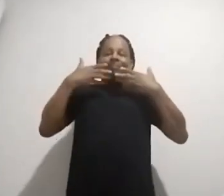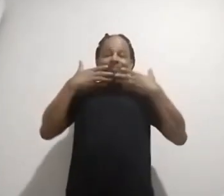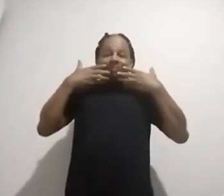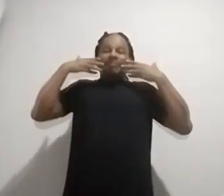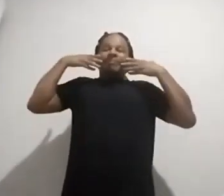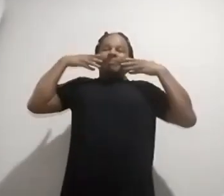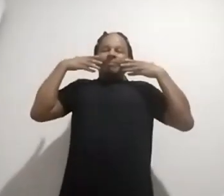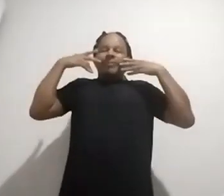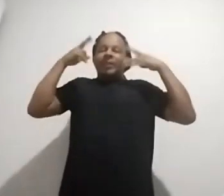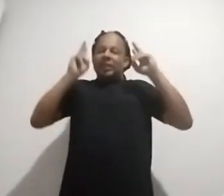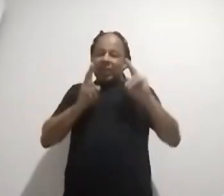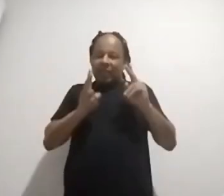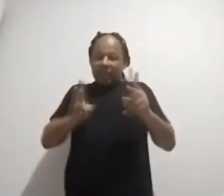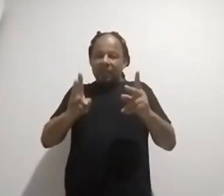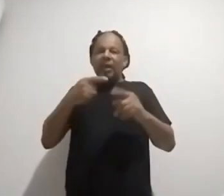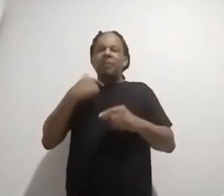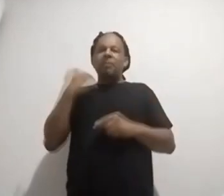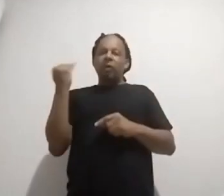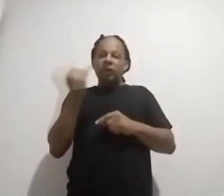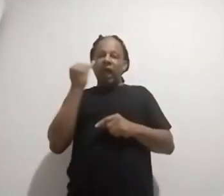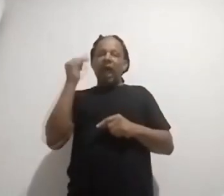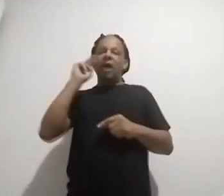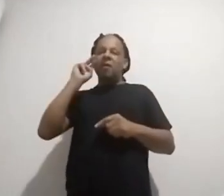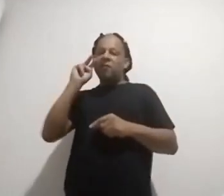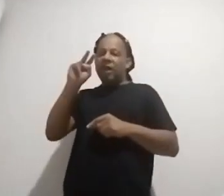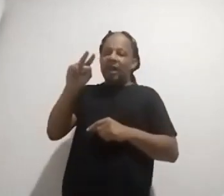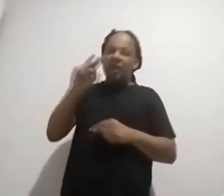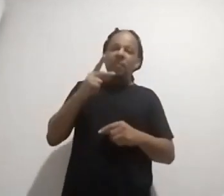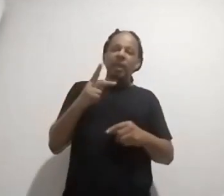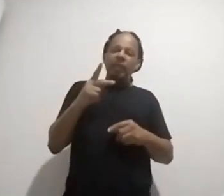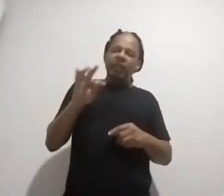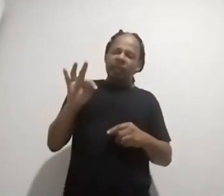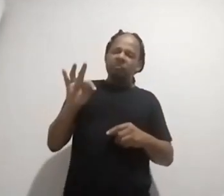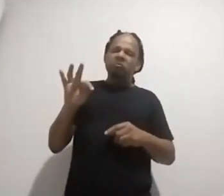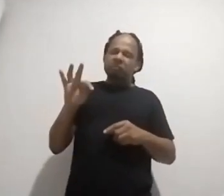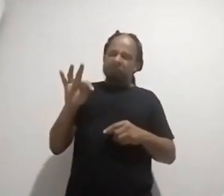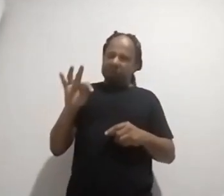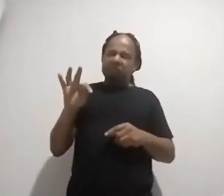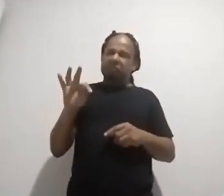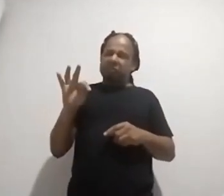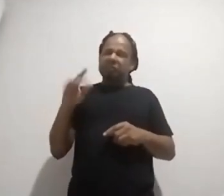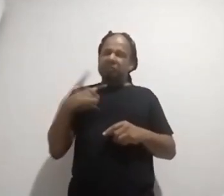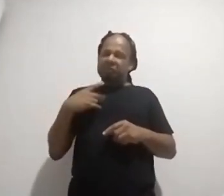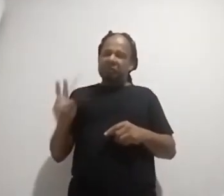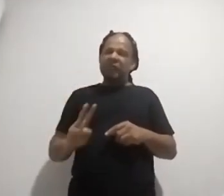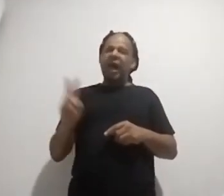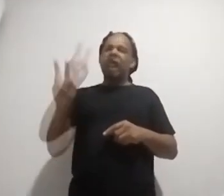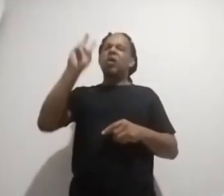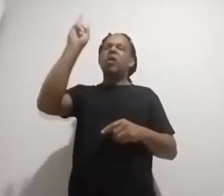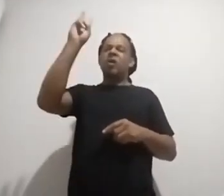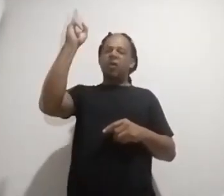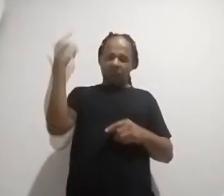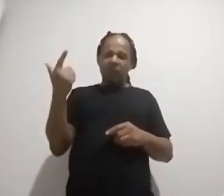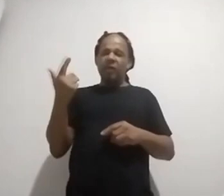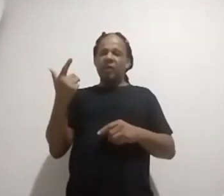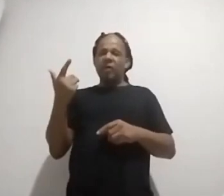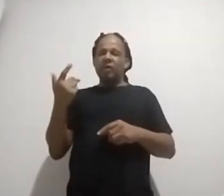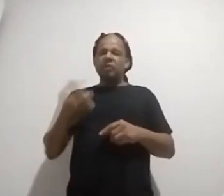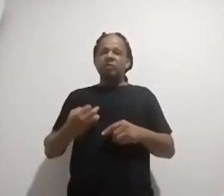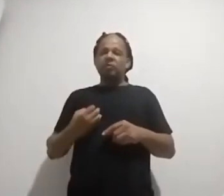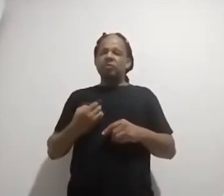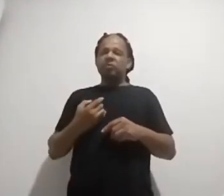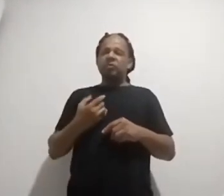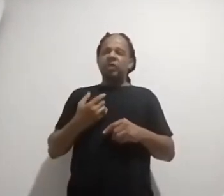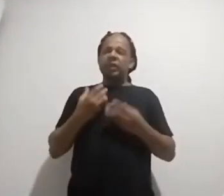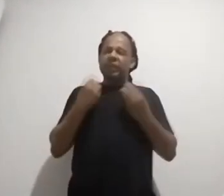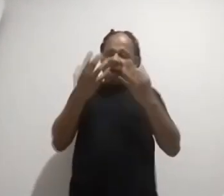ver o PT com essa vitalidade, assim, e o PT formando quadros, formando pessoas,